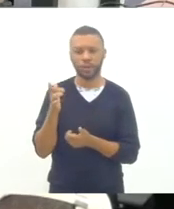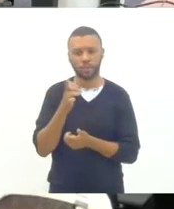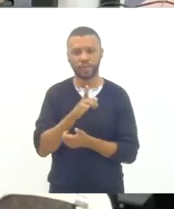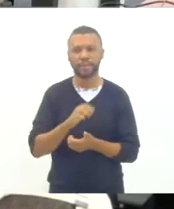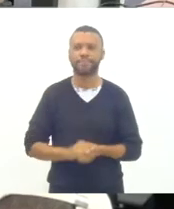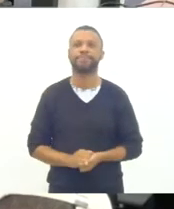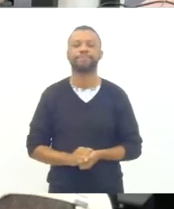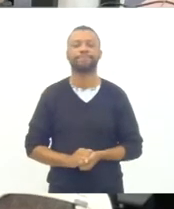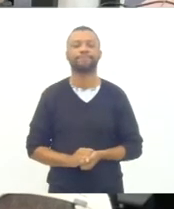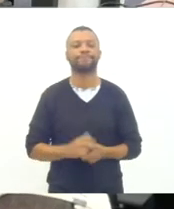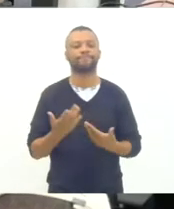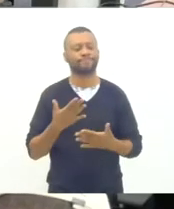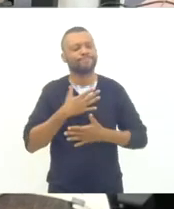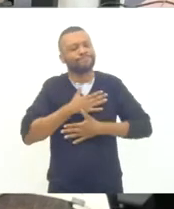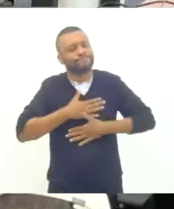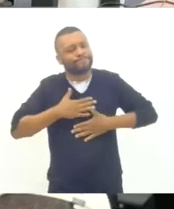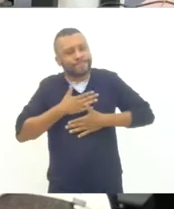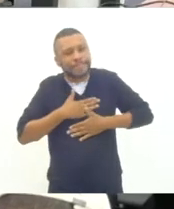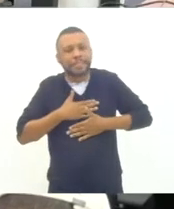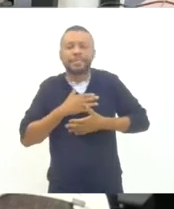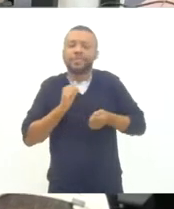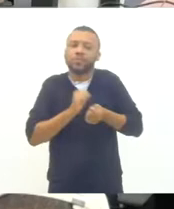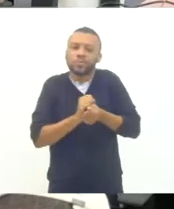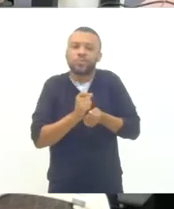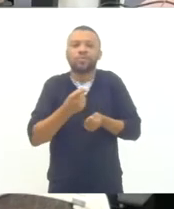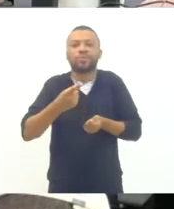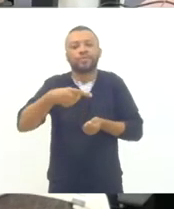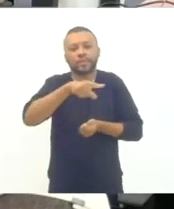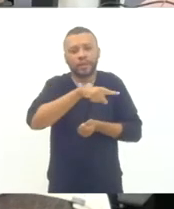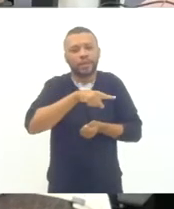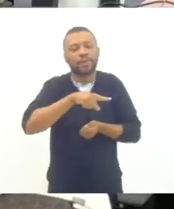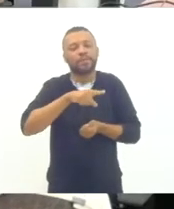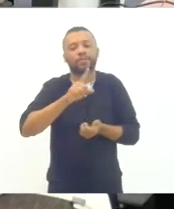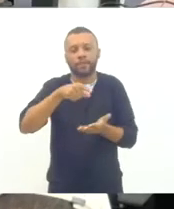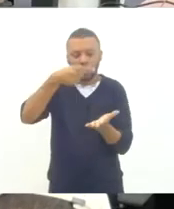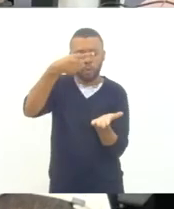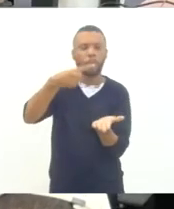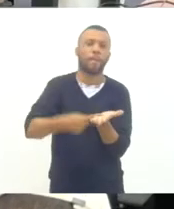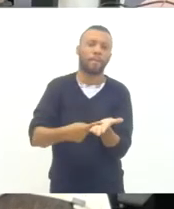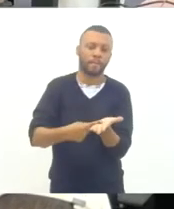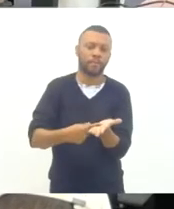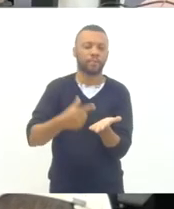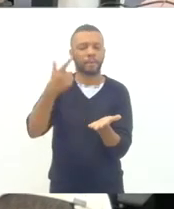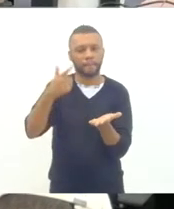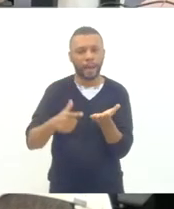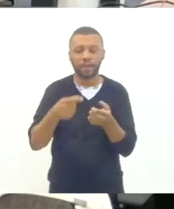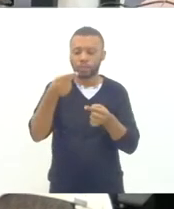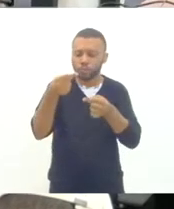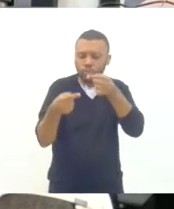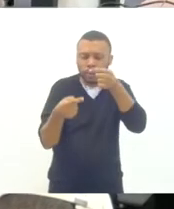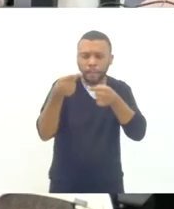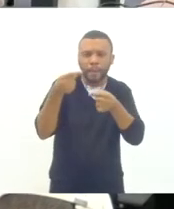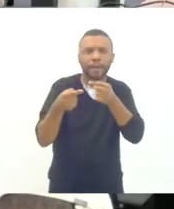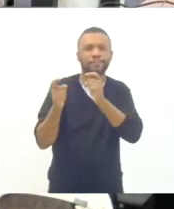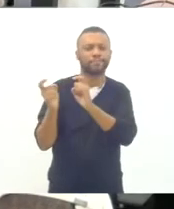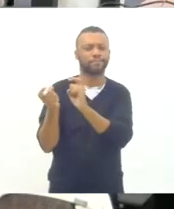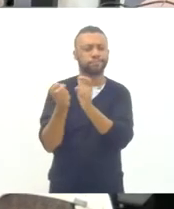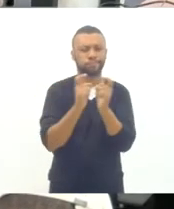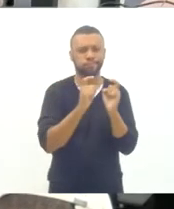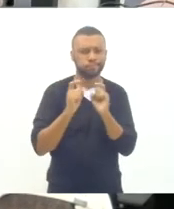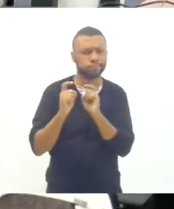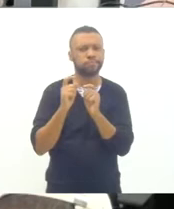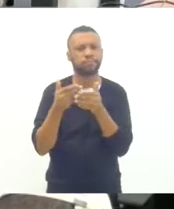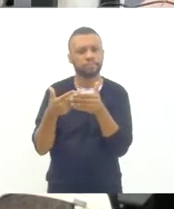Bom, prazer estar com vocês aí em mais uma agenda. Tivemos em alguns debates, em algumas